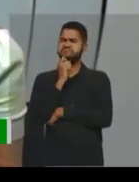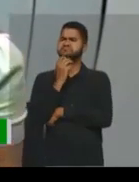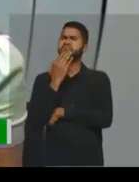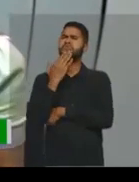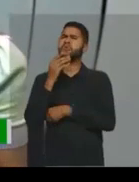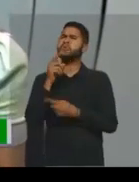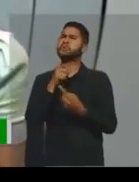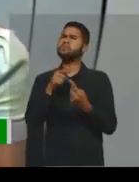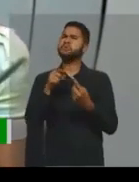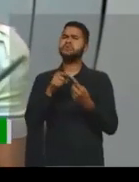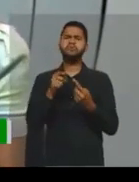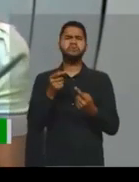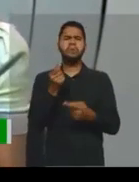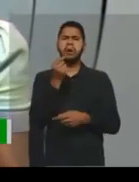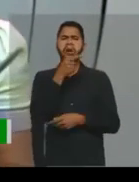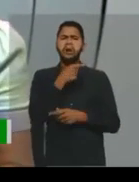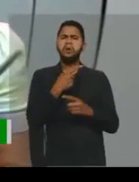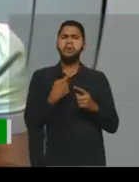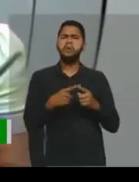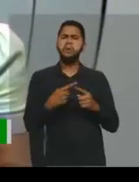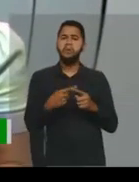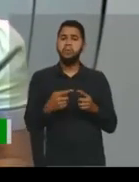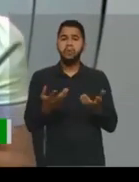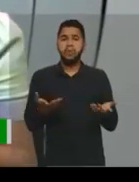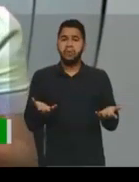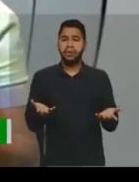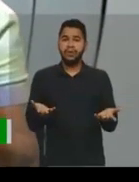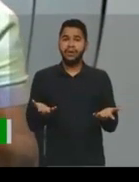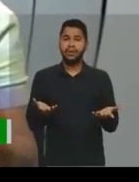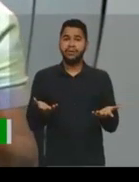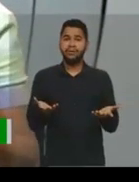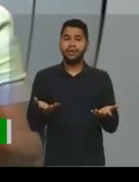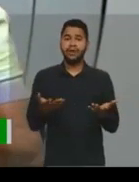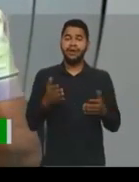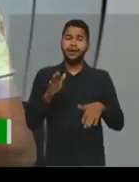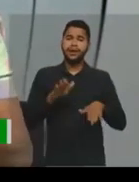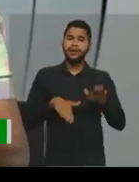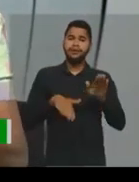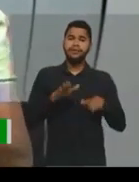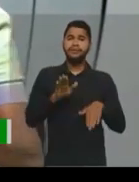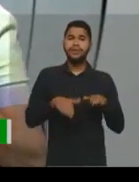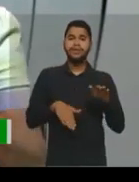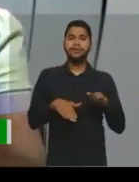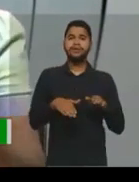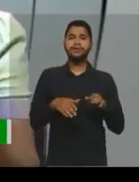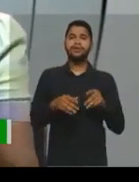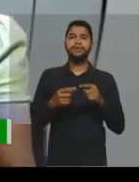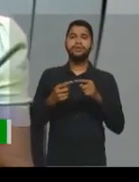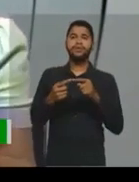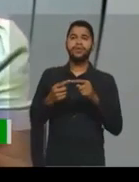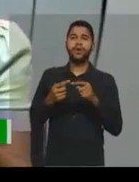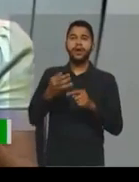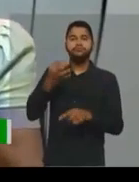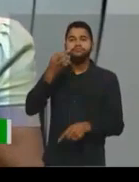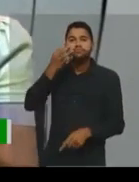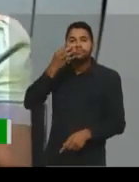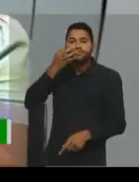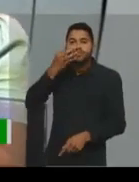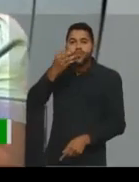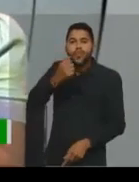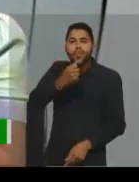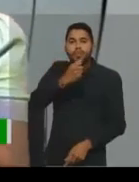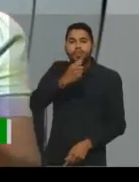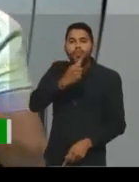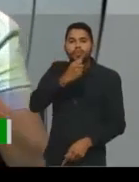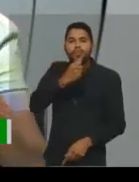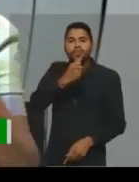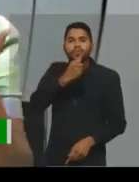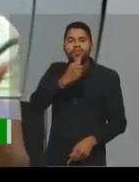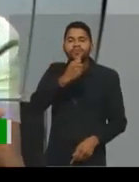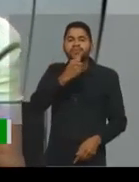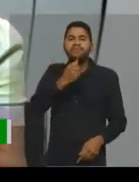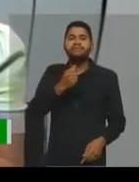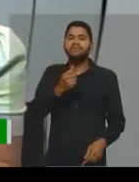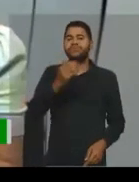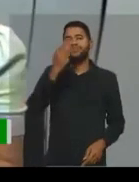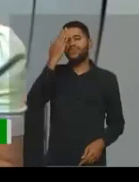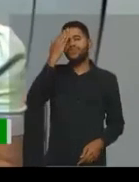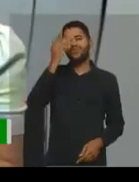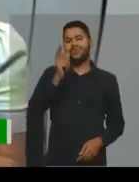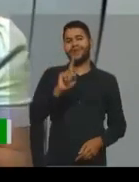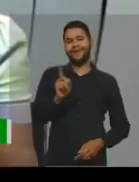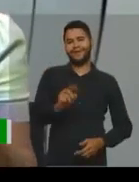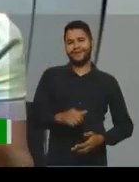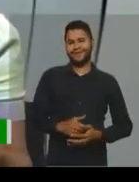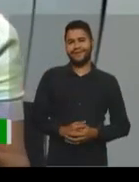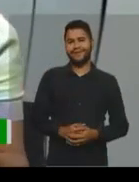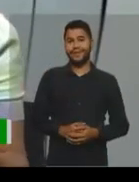pouco a graça. Por quê? Às vezes, gente que não viveu esse momento como nós, nem vai